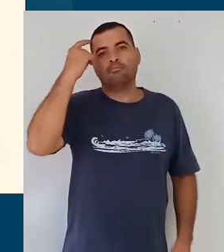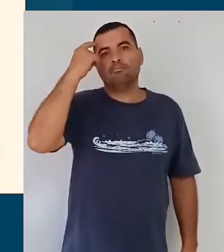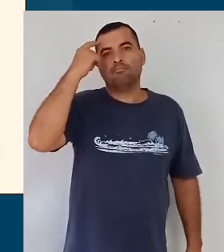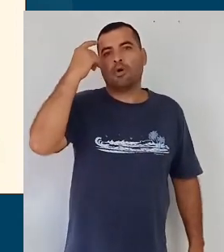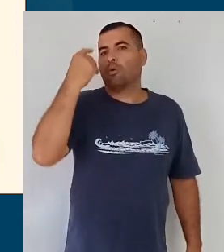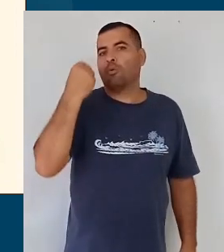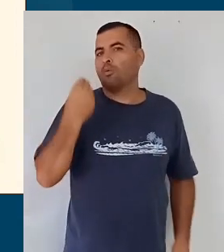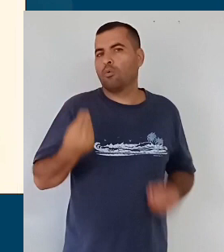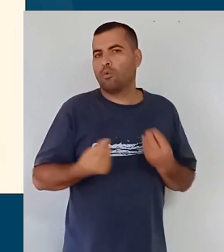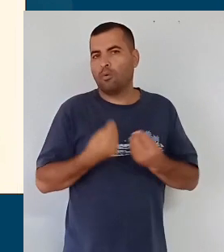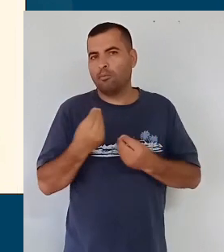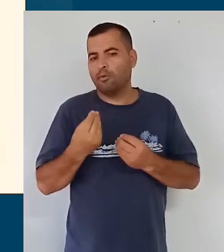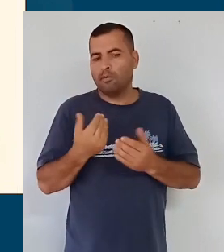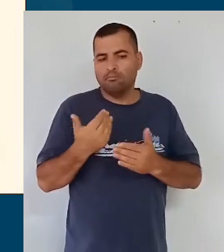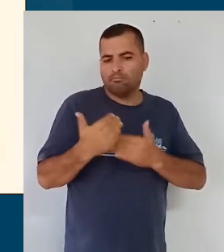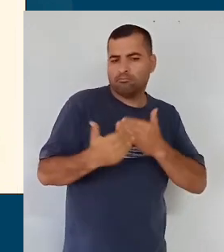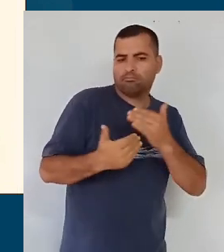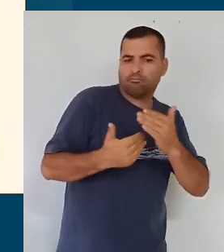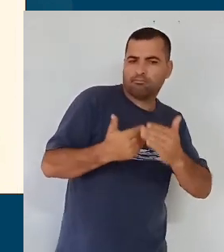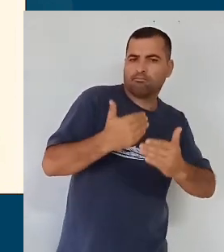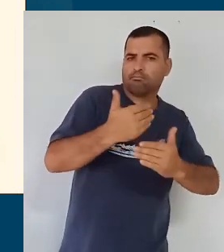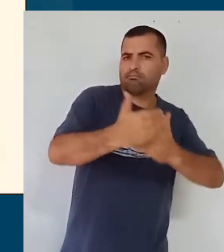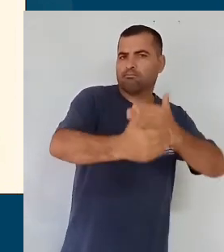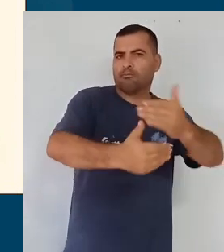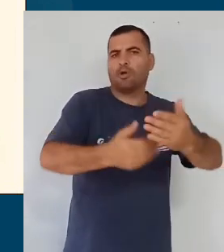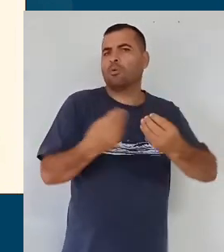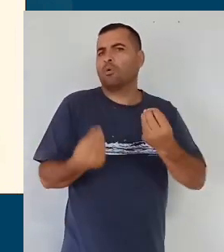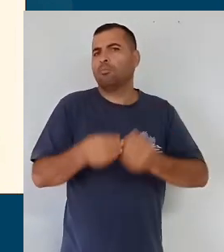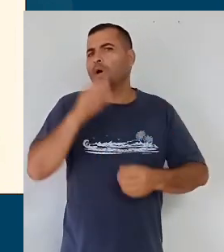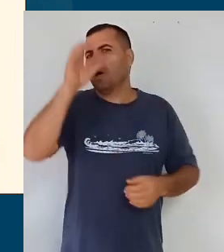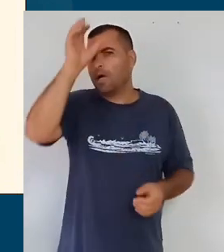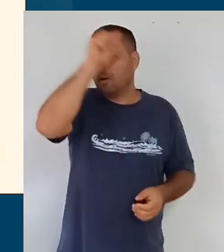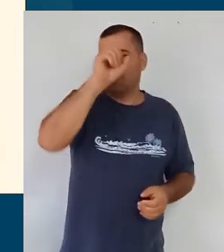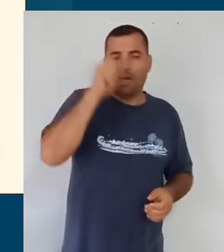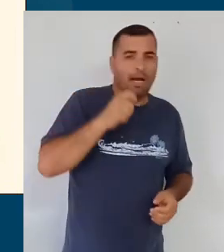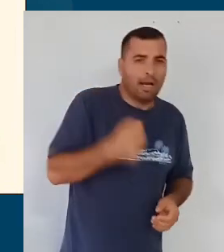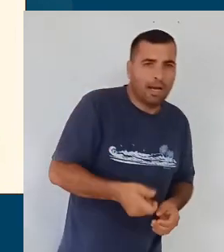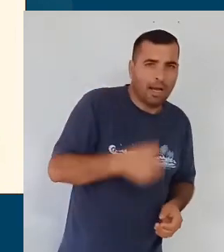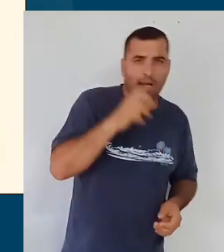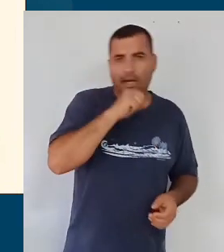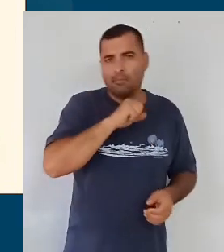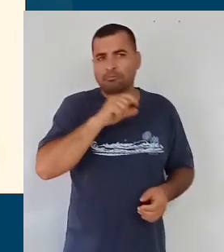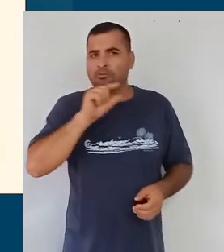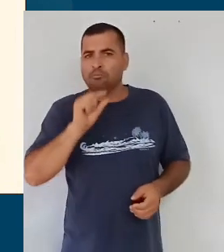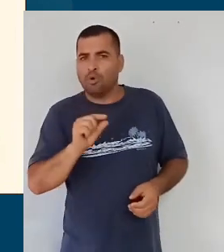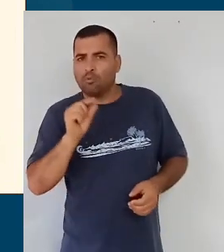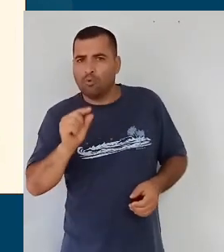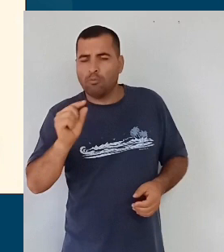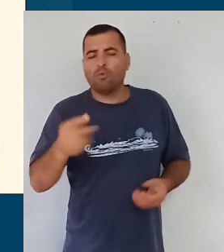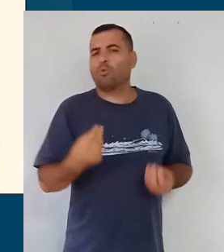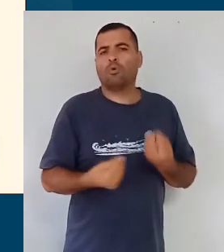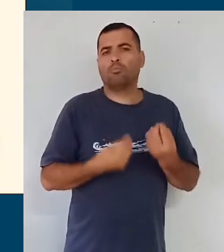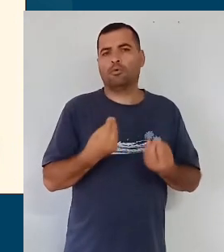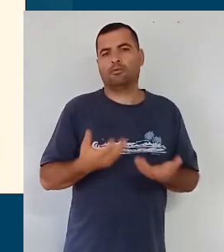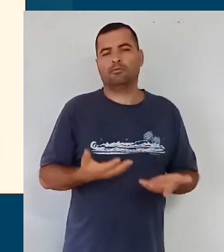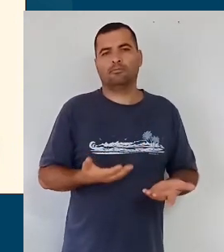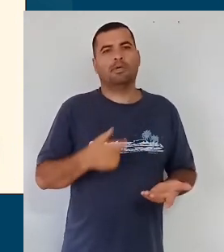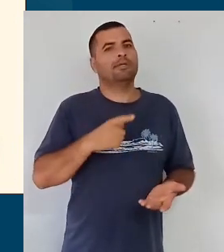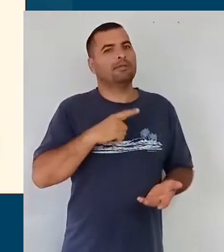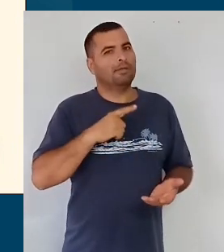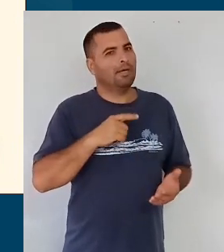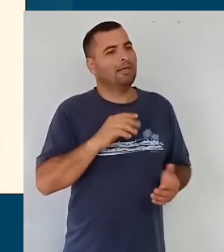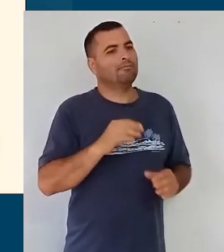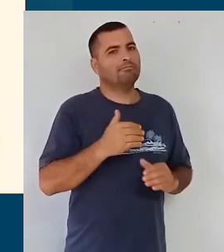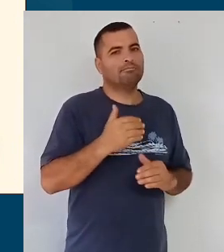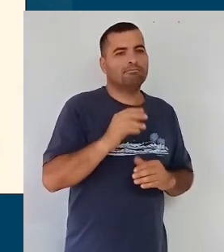são os ritmos dessas crianças. Qual é o ritmo do bebê? Qual é o ritmo das crianças pequenas? Quais são os